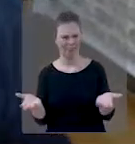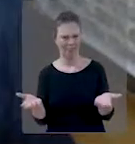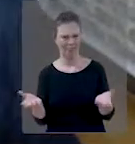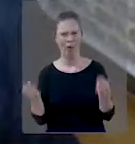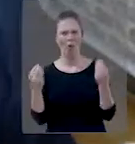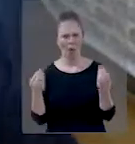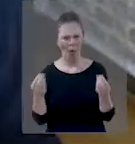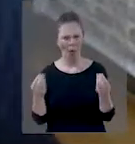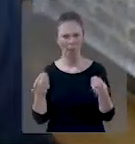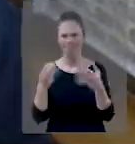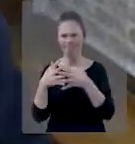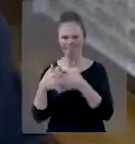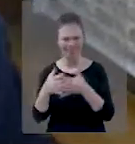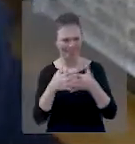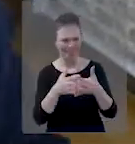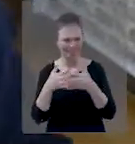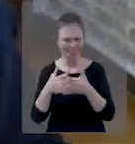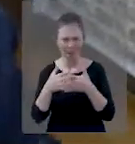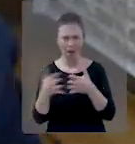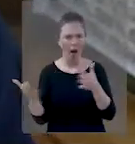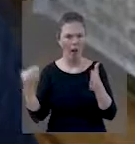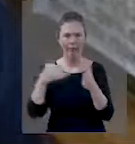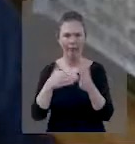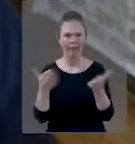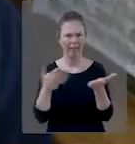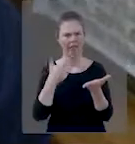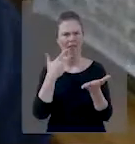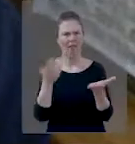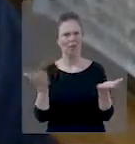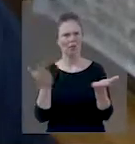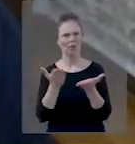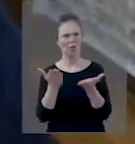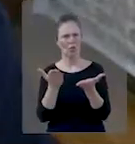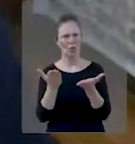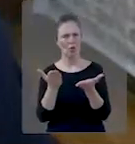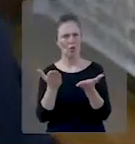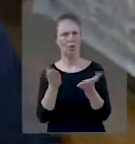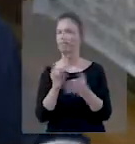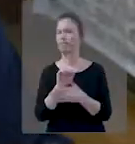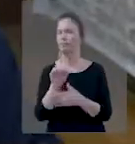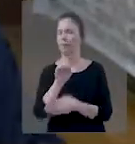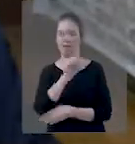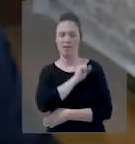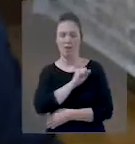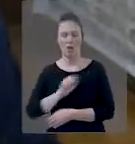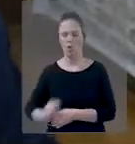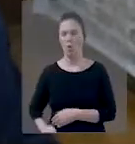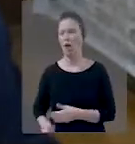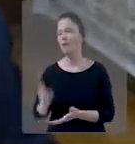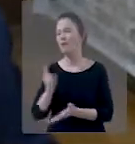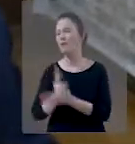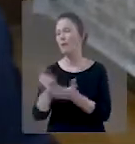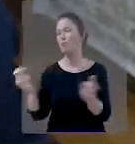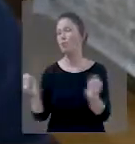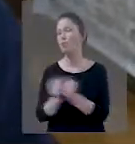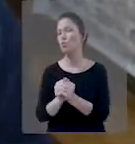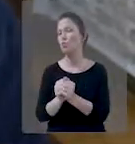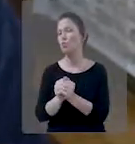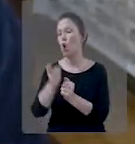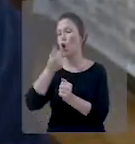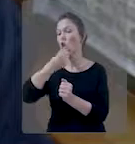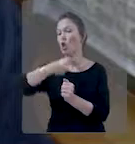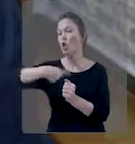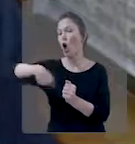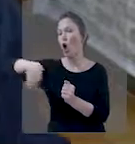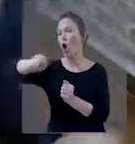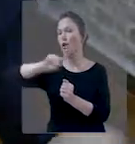o Senhor está no mar na aba e você diz que até aqui nos ajudou o Senhor. Não. Porque o Senhor sempre esteve conosco nós que nos afastamos dele. Agora